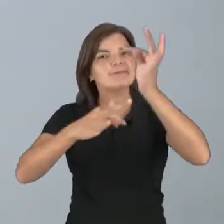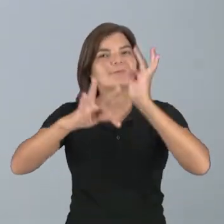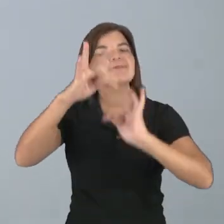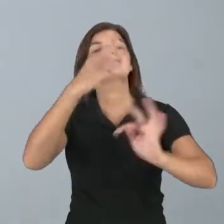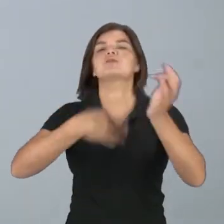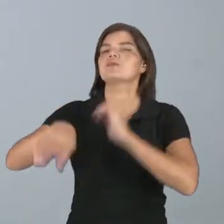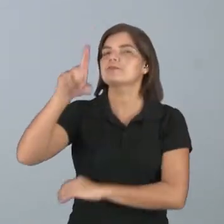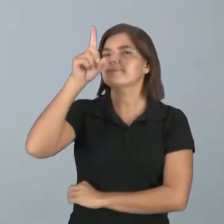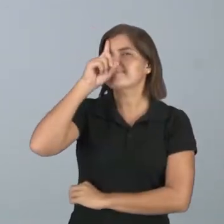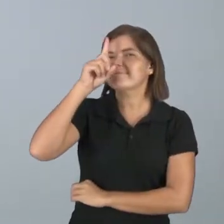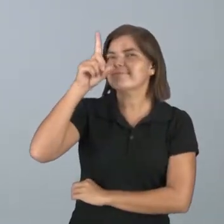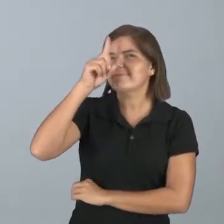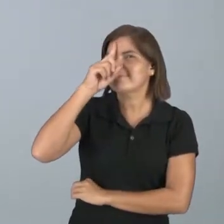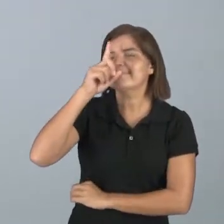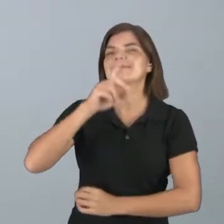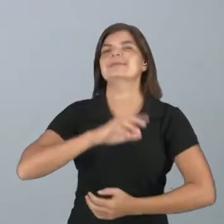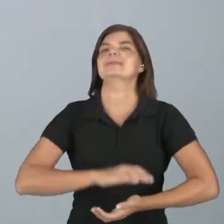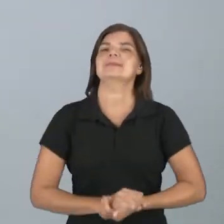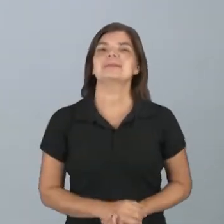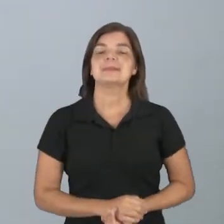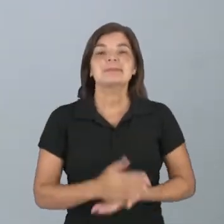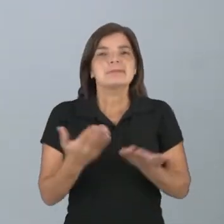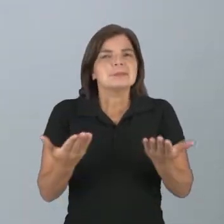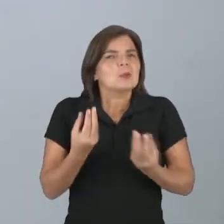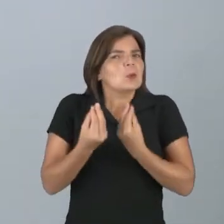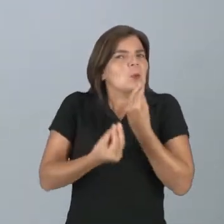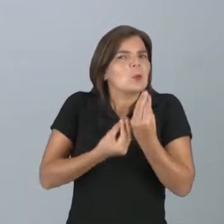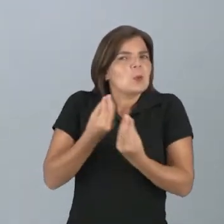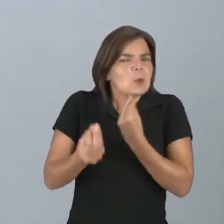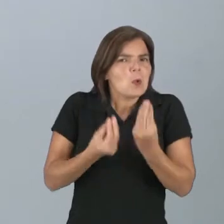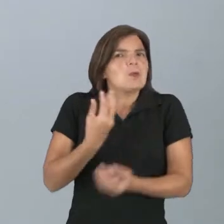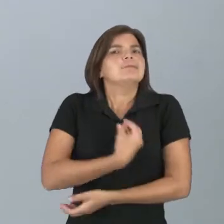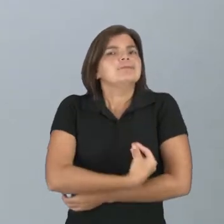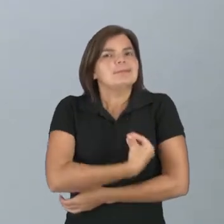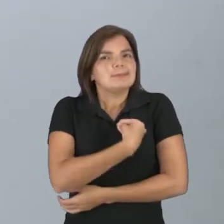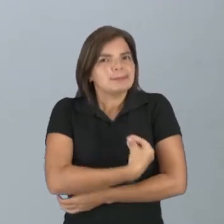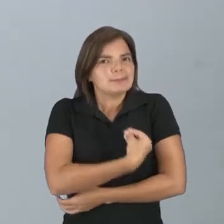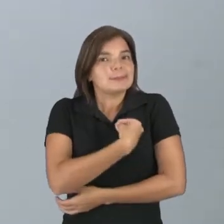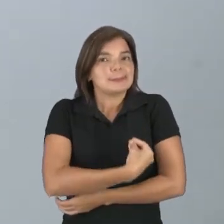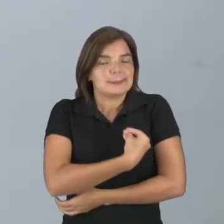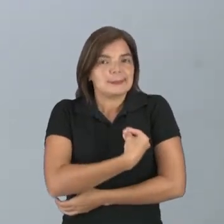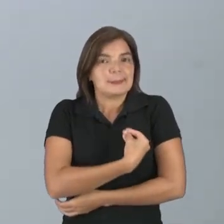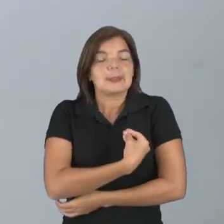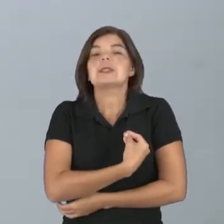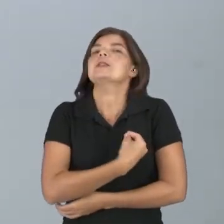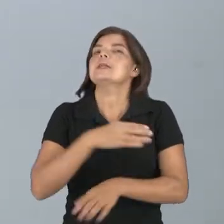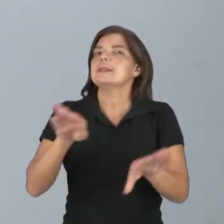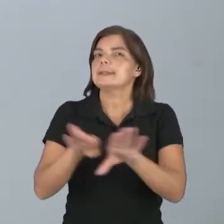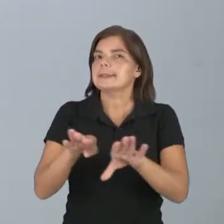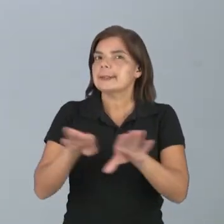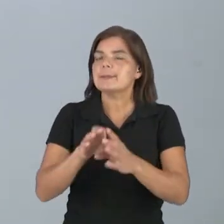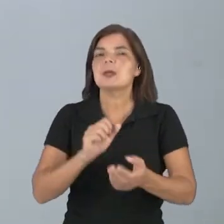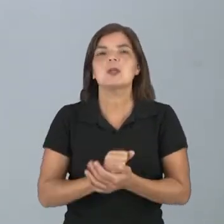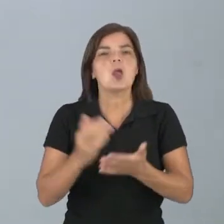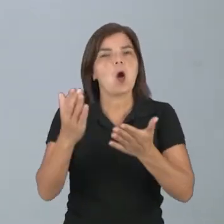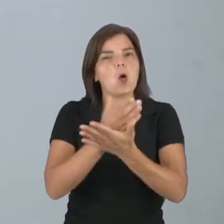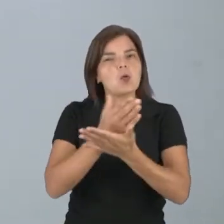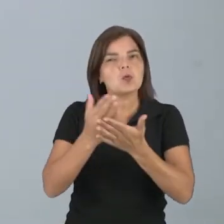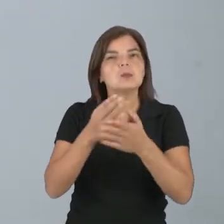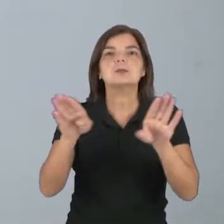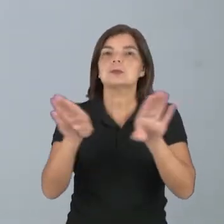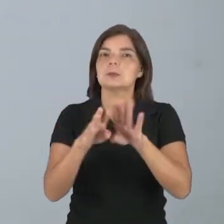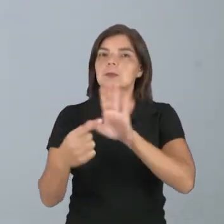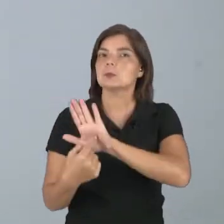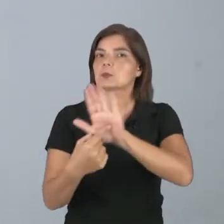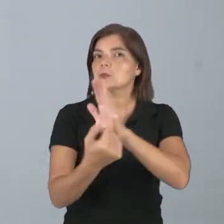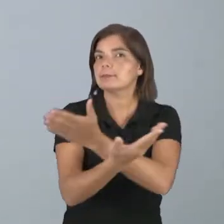tecnologias no cotidiano. De que maneira que elas estão presentes em nossas mãos. E em alguns casos, vou até